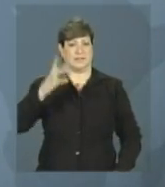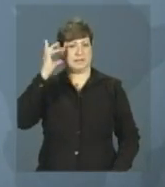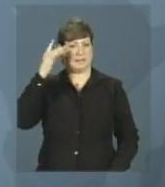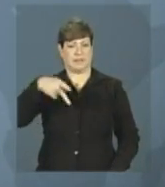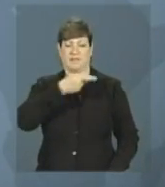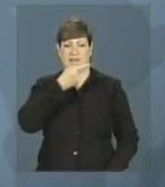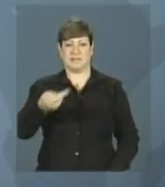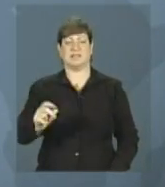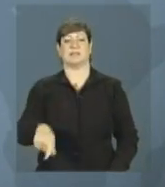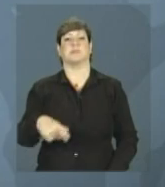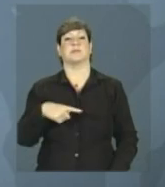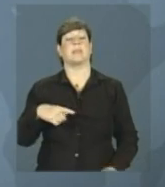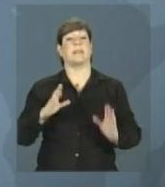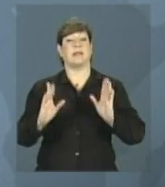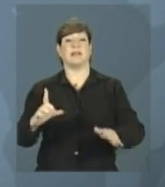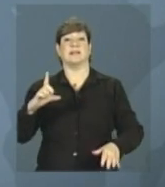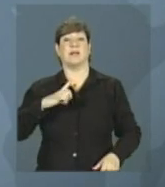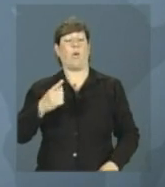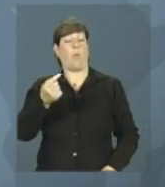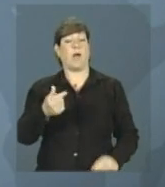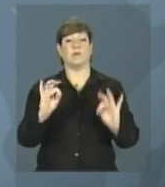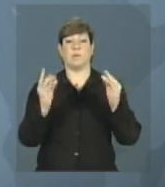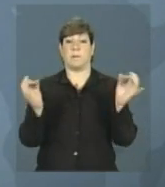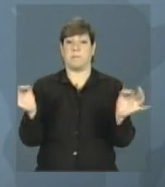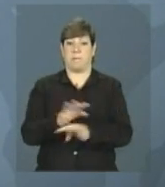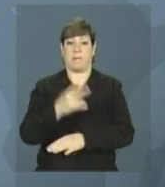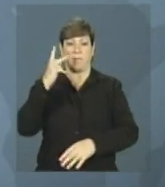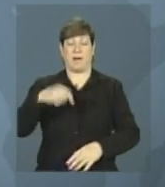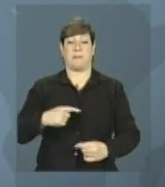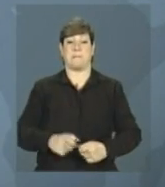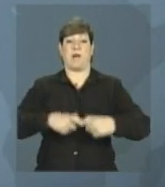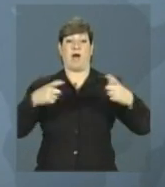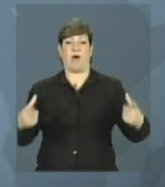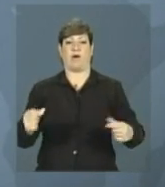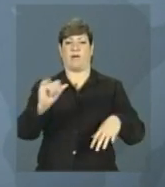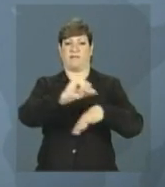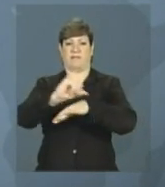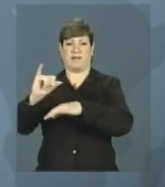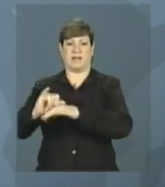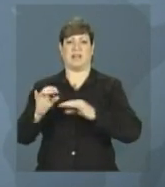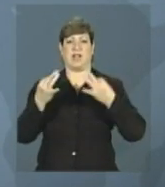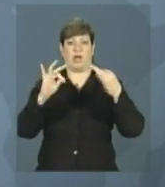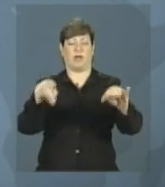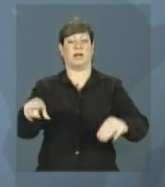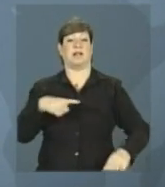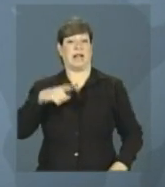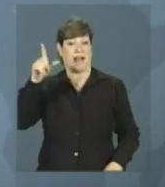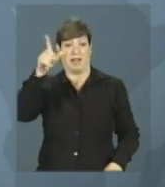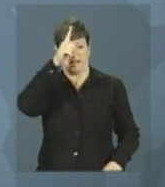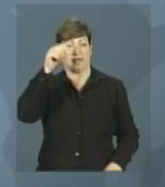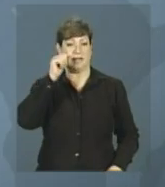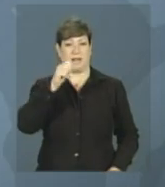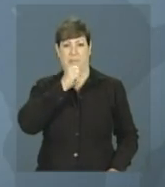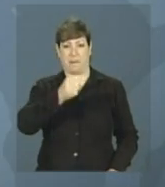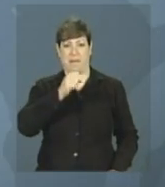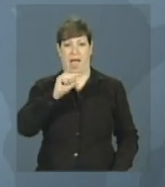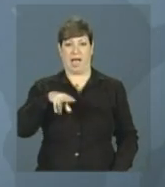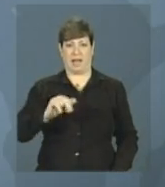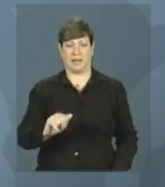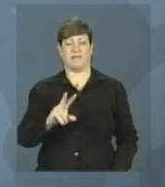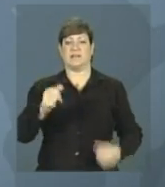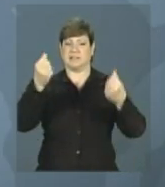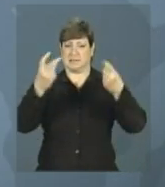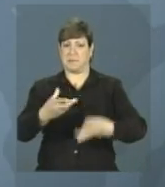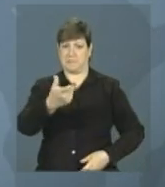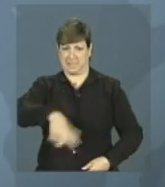Dilma Rousseff. E já está quase tudo pronto para a maior feira de tecnologia do mundo. De Hanover, a repórter Ana Gabriela Salles